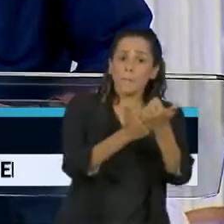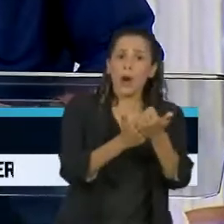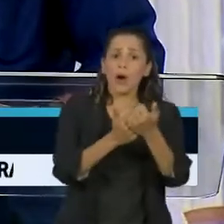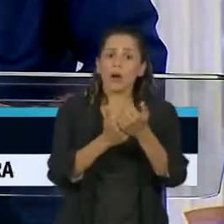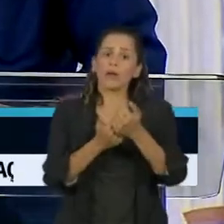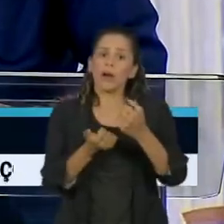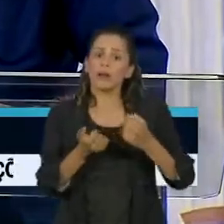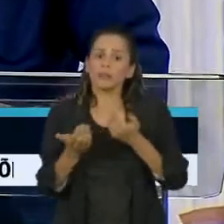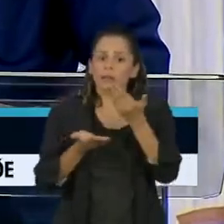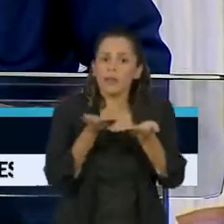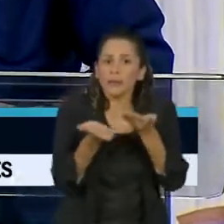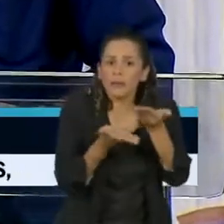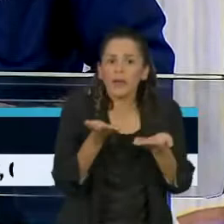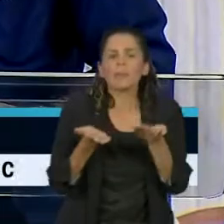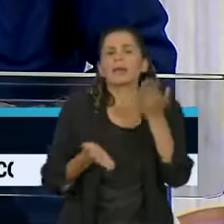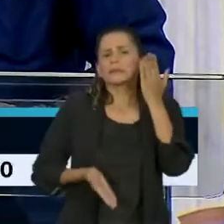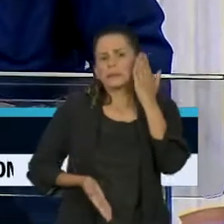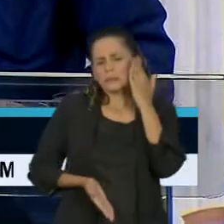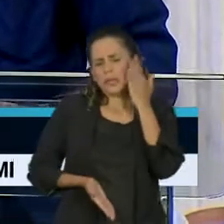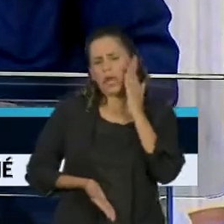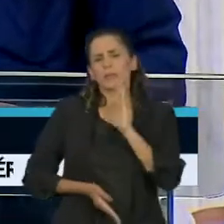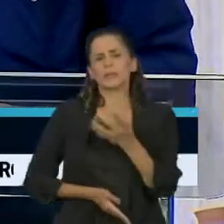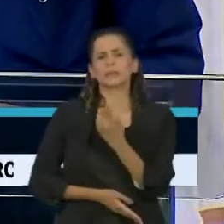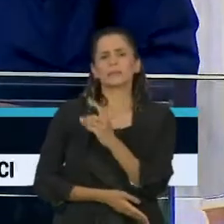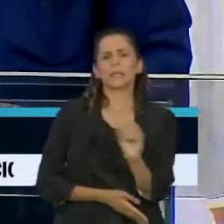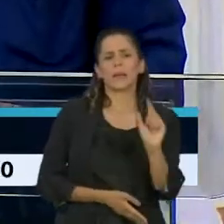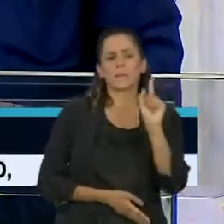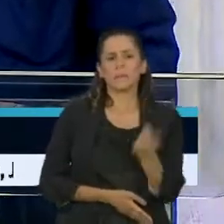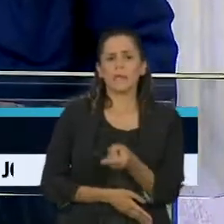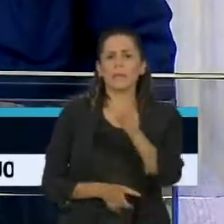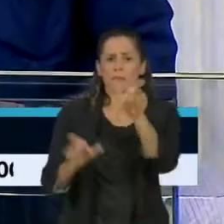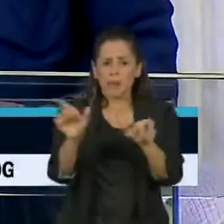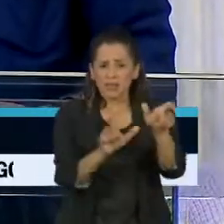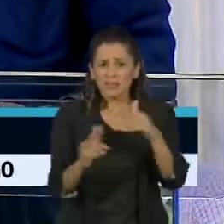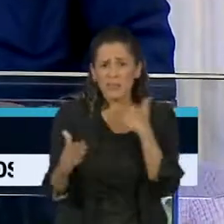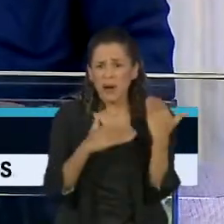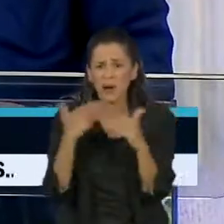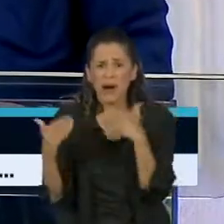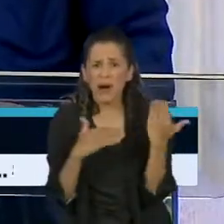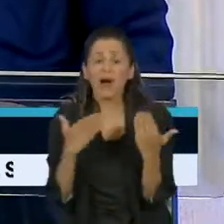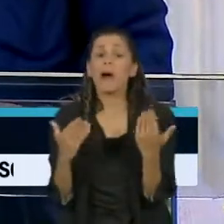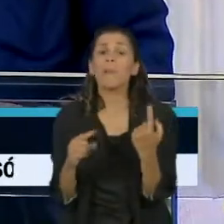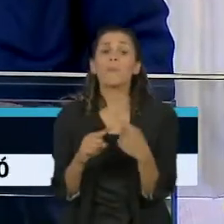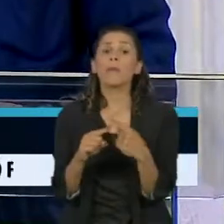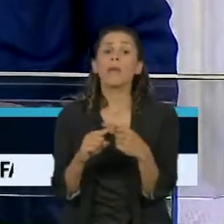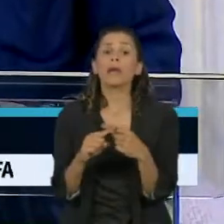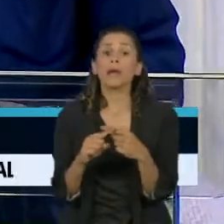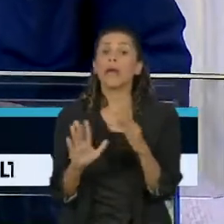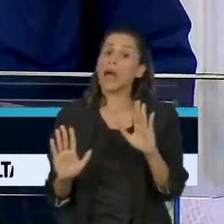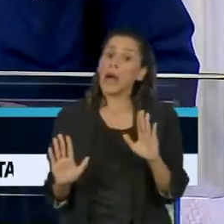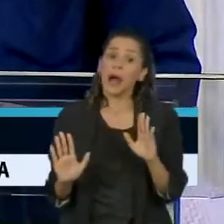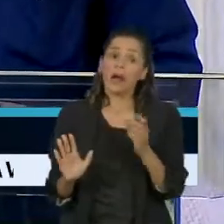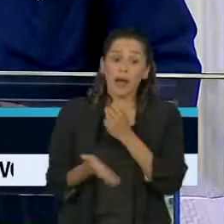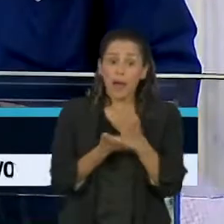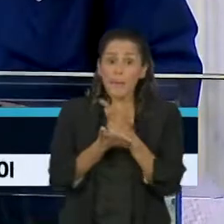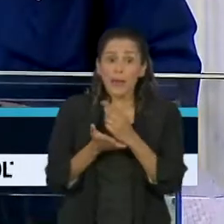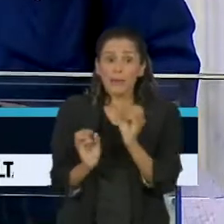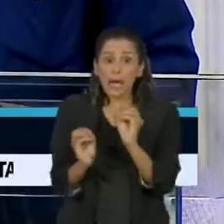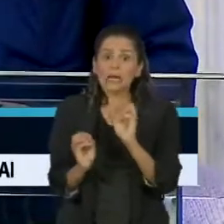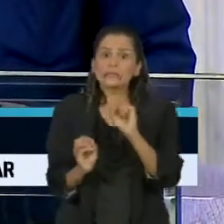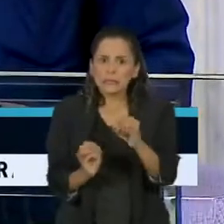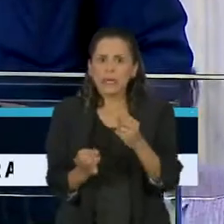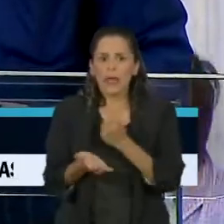sabemos que mais de 100 mil pessoas morreram no Brasil que, caso tivesse sido tratado lá atrás,